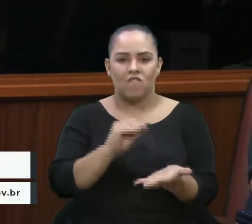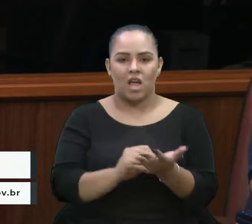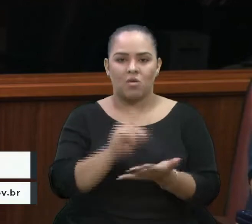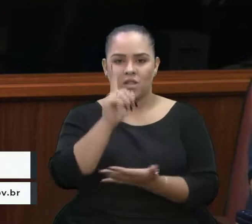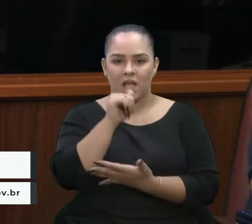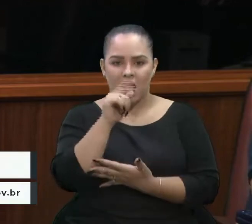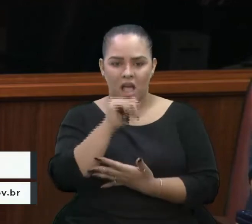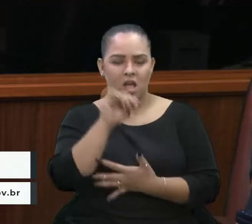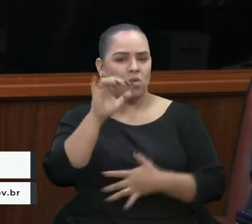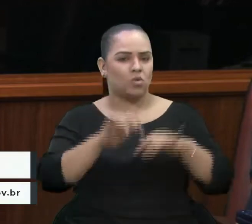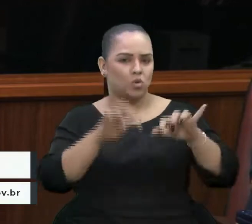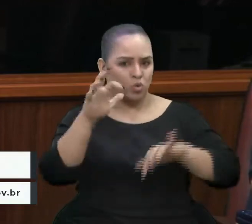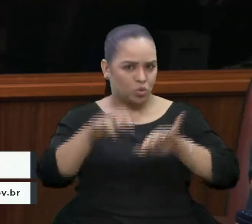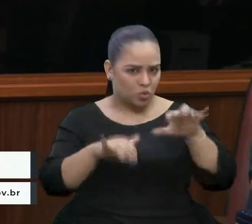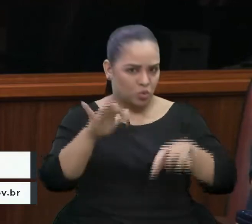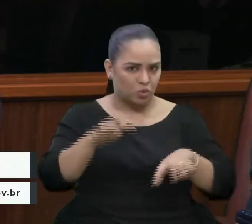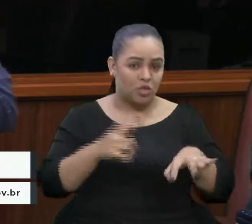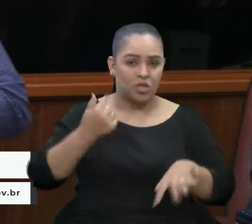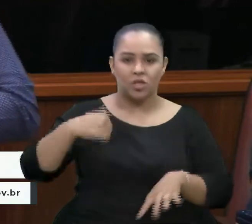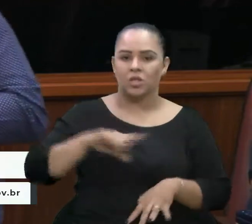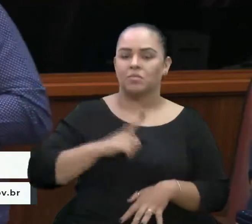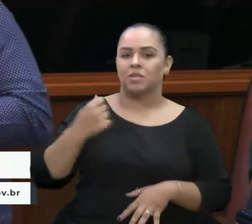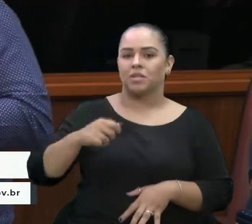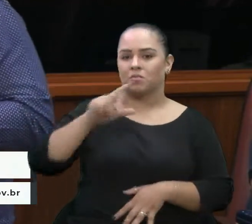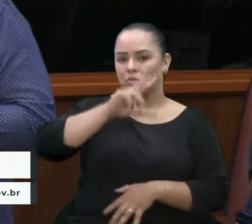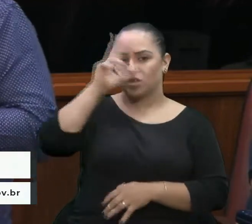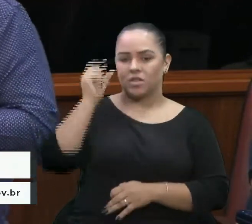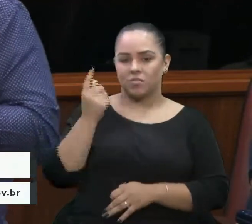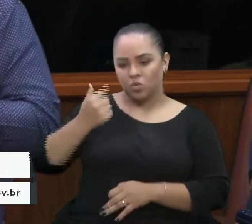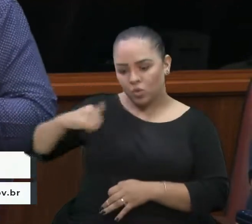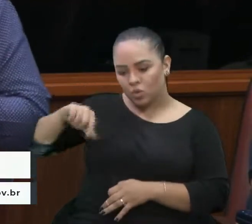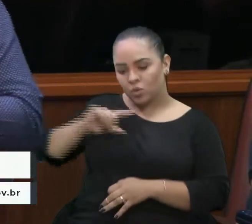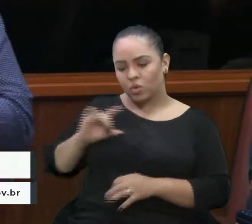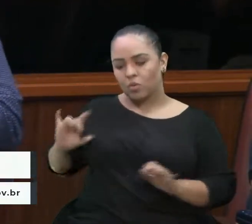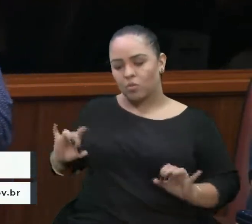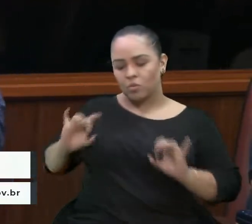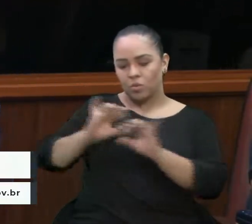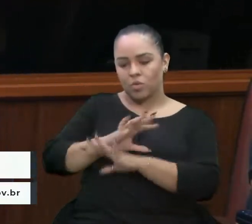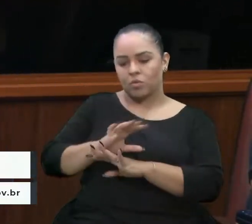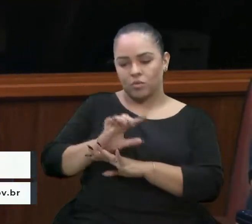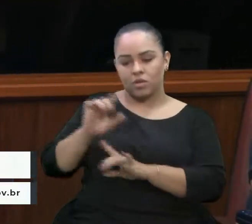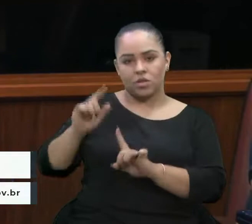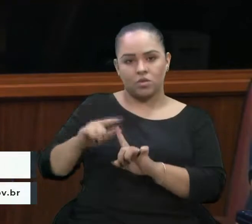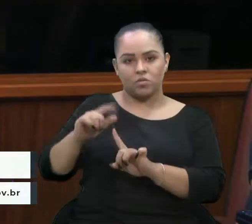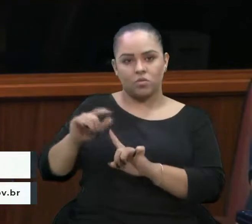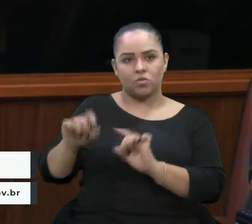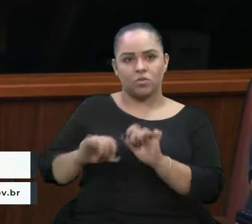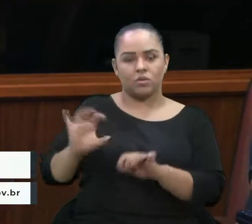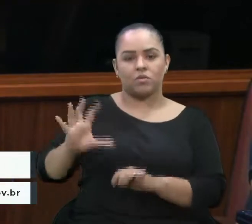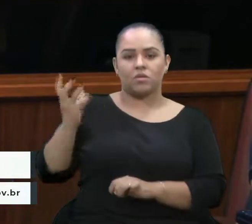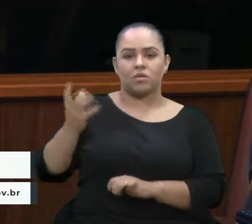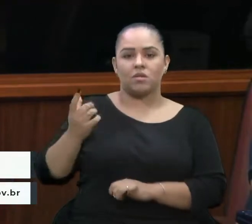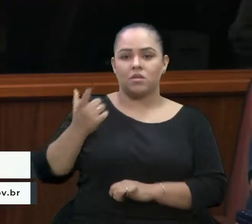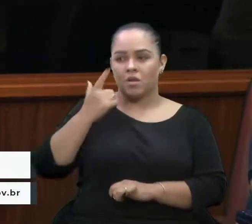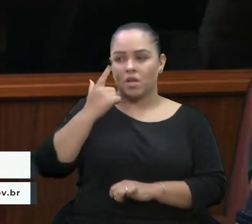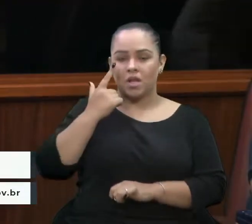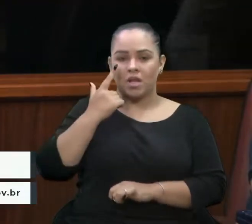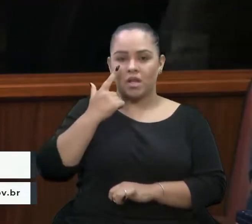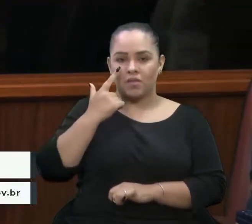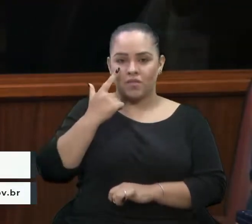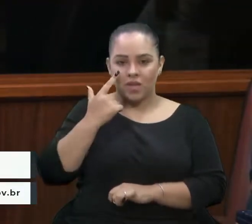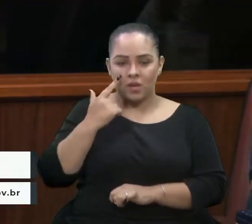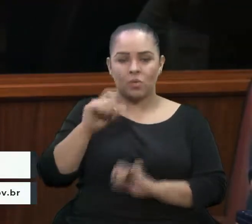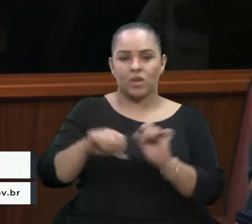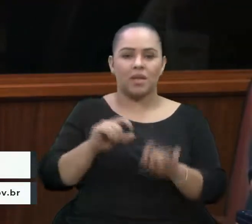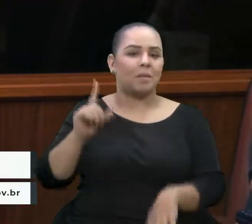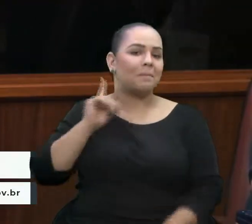e nós precisamos, enquanto município, estar preparados para esse tipo de situação. Vide o que aconteceu em Minas Gerais, vide o